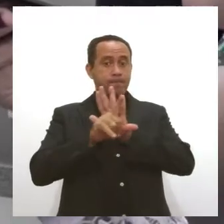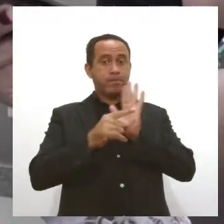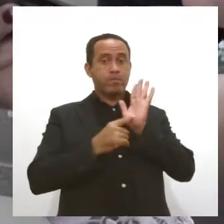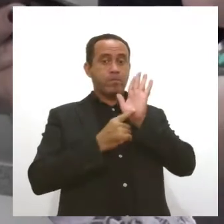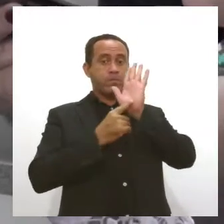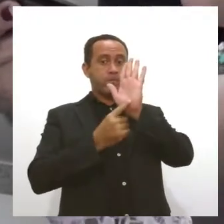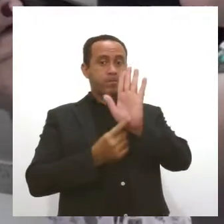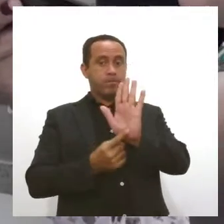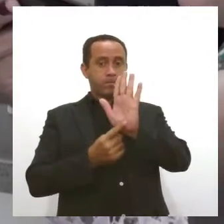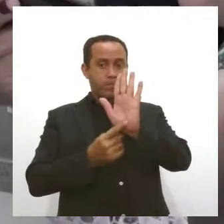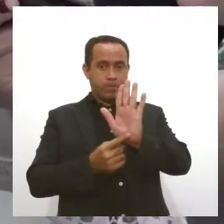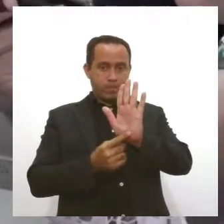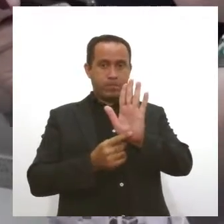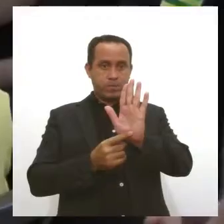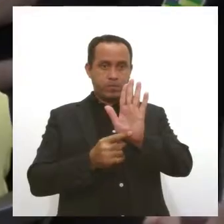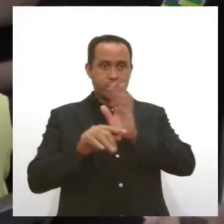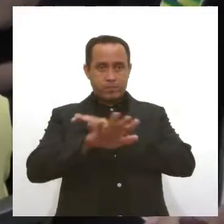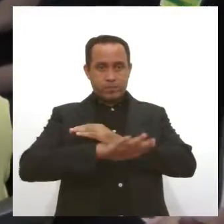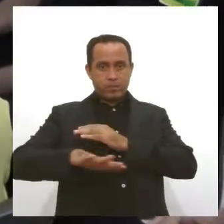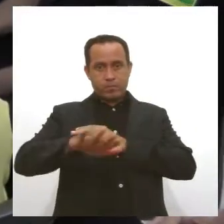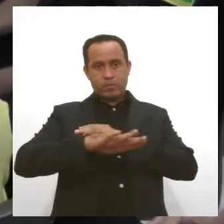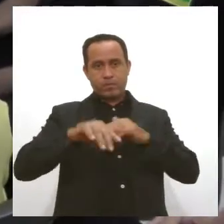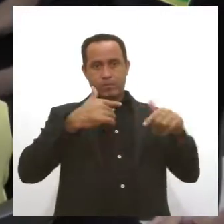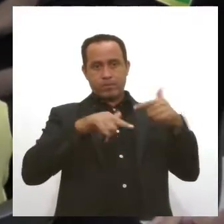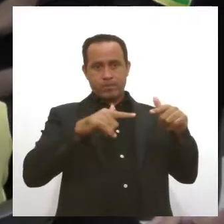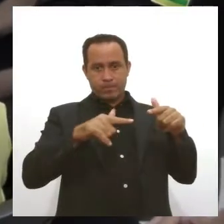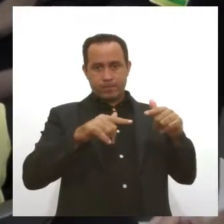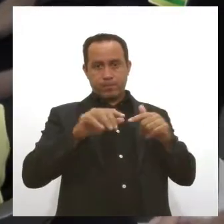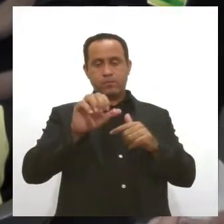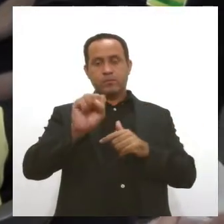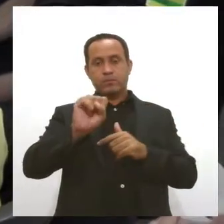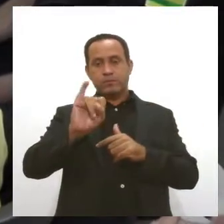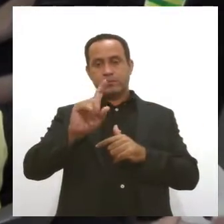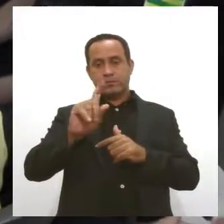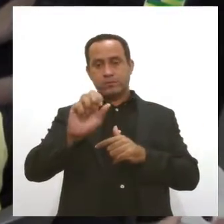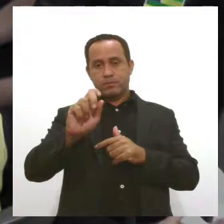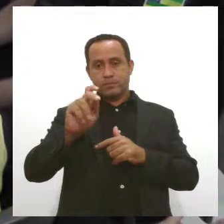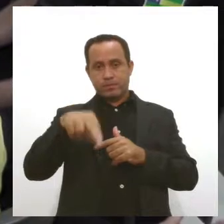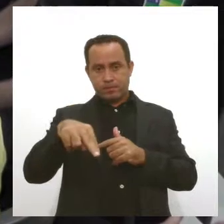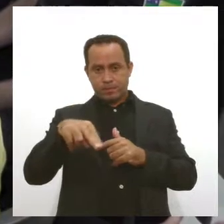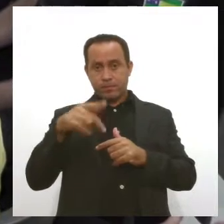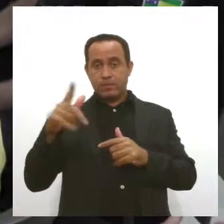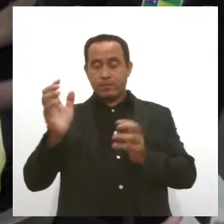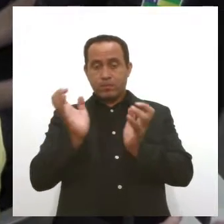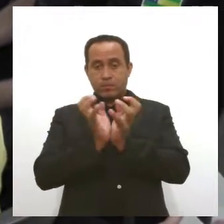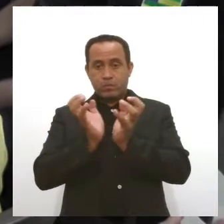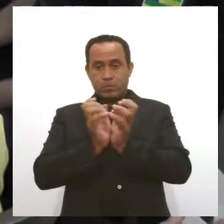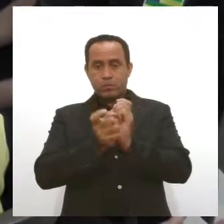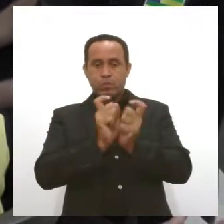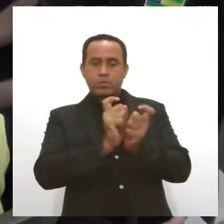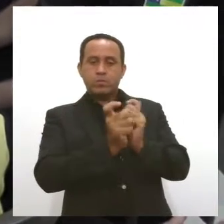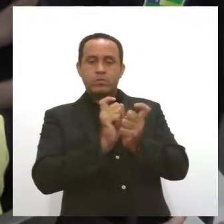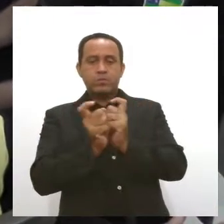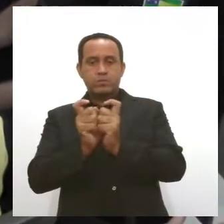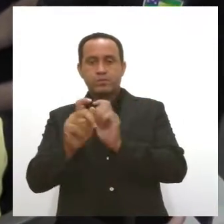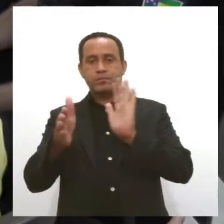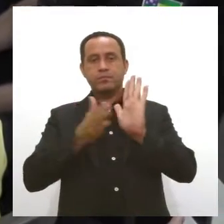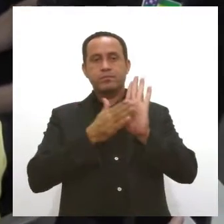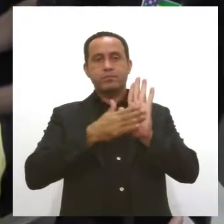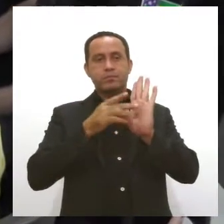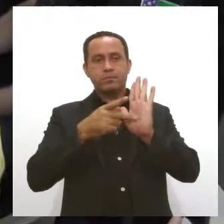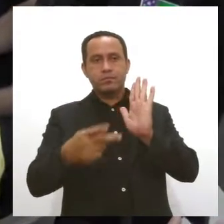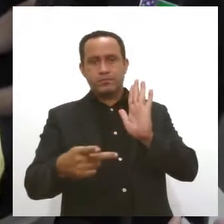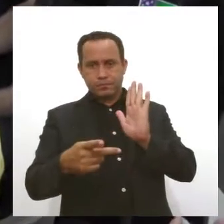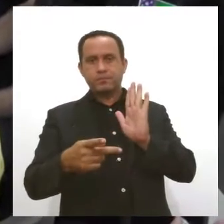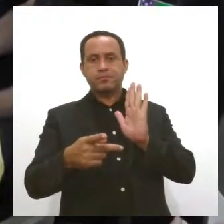a nossa área de atuação. O Sindipen e a Sejuque fizeram parte da comissão que debateu as propostas a respeito do